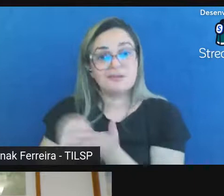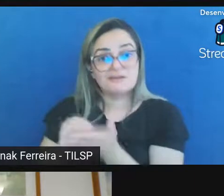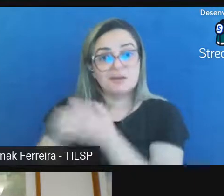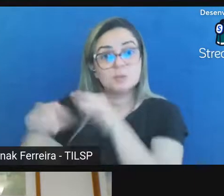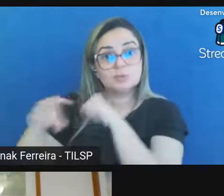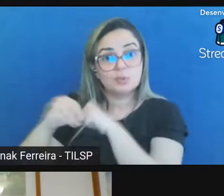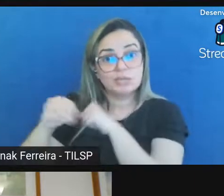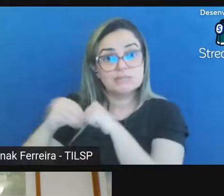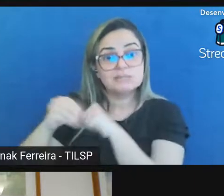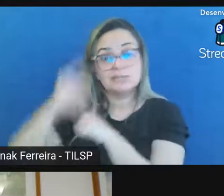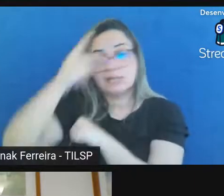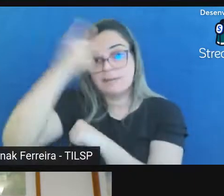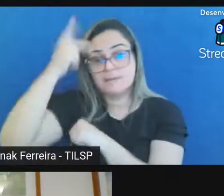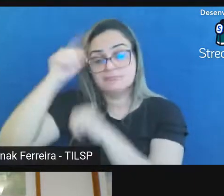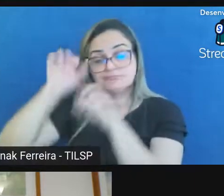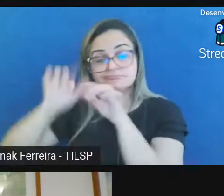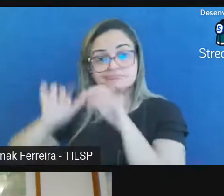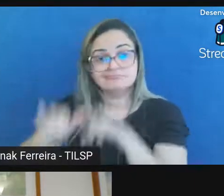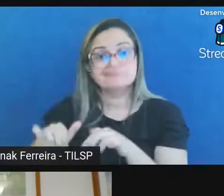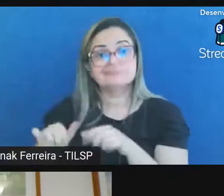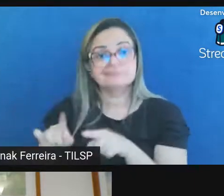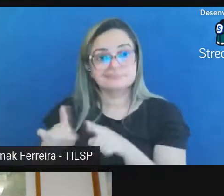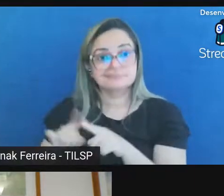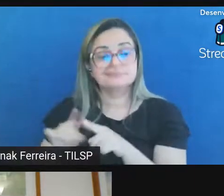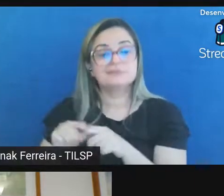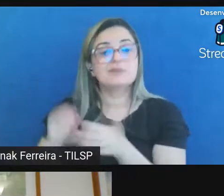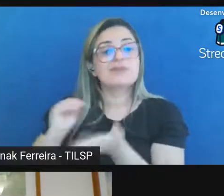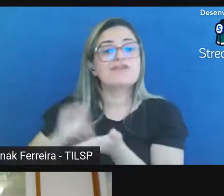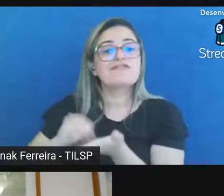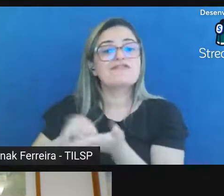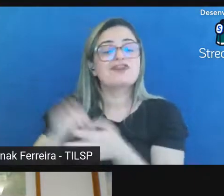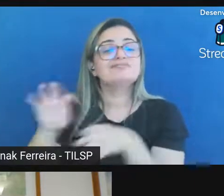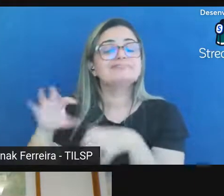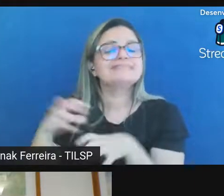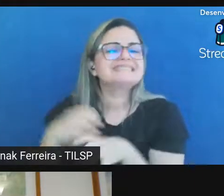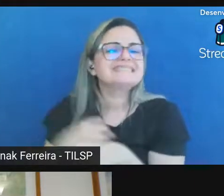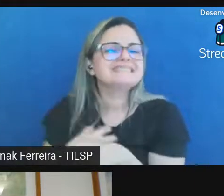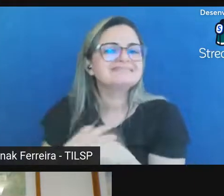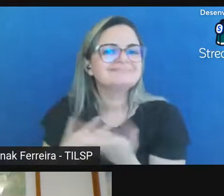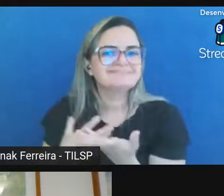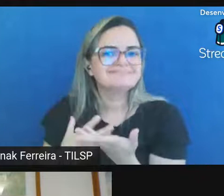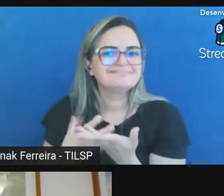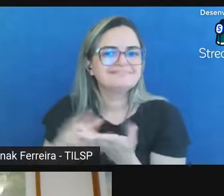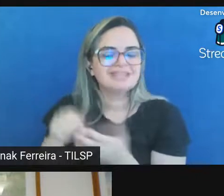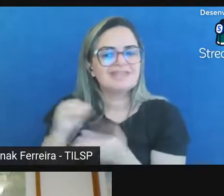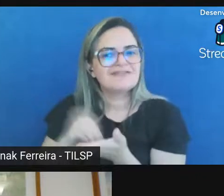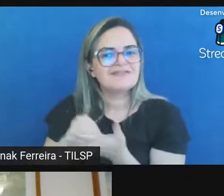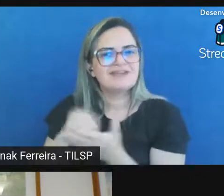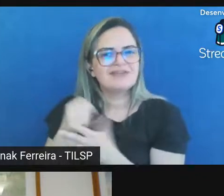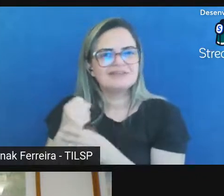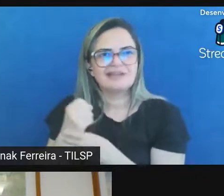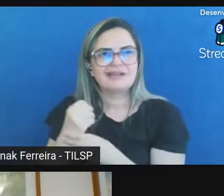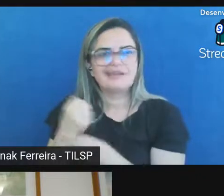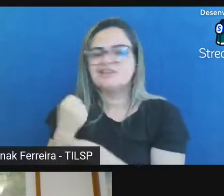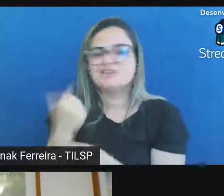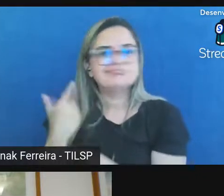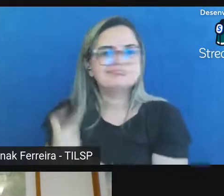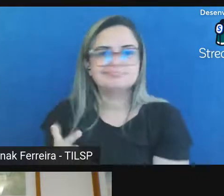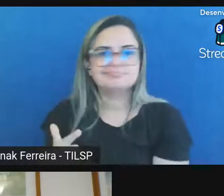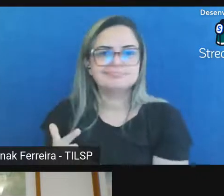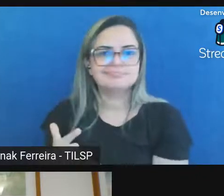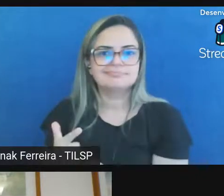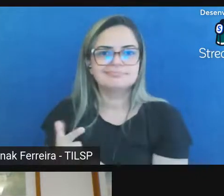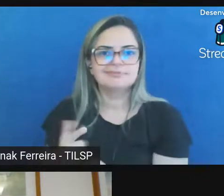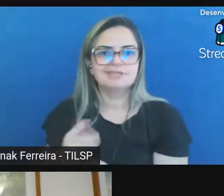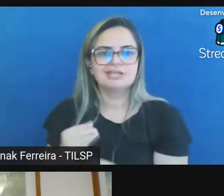e um pouco de falta de sensibilidade de que essa insegurança jurídica não afeta só